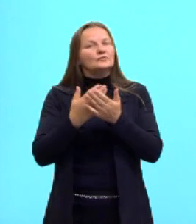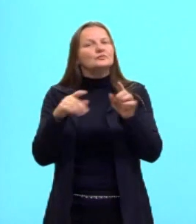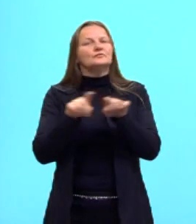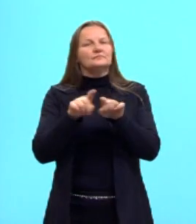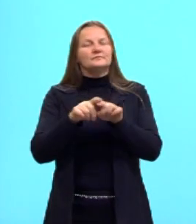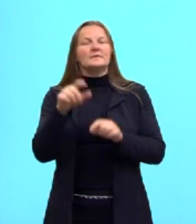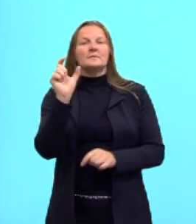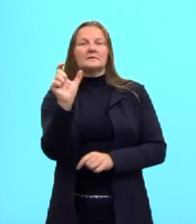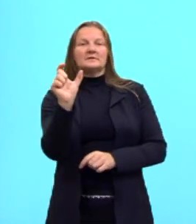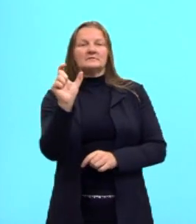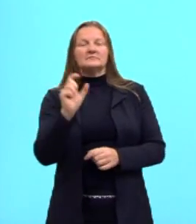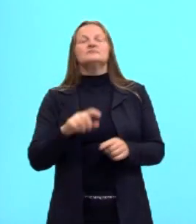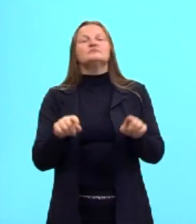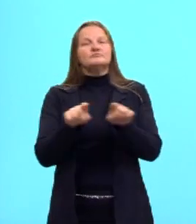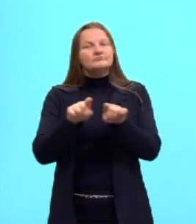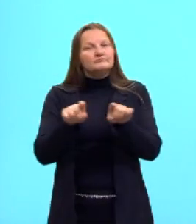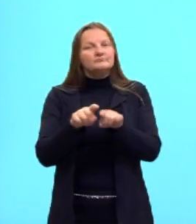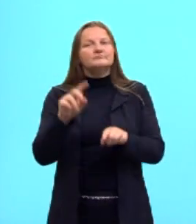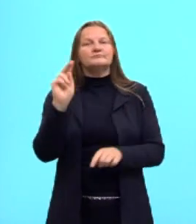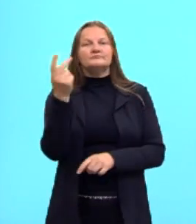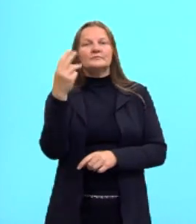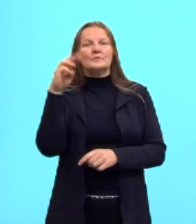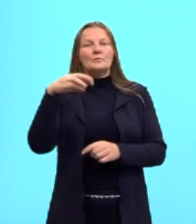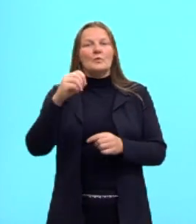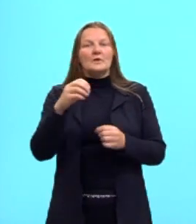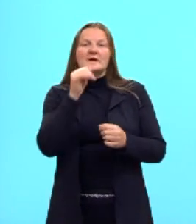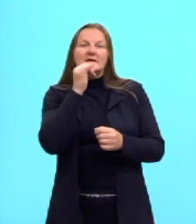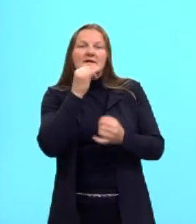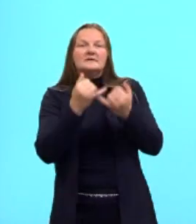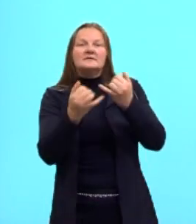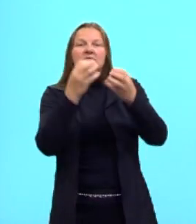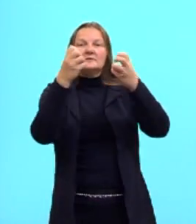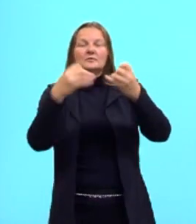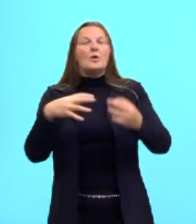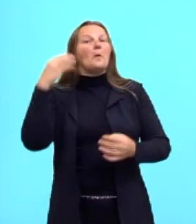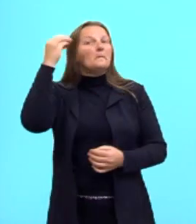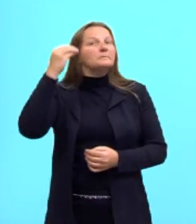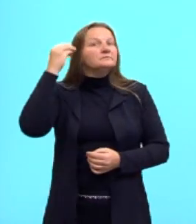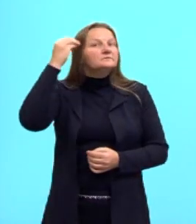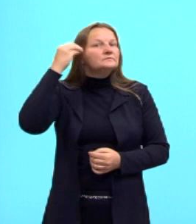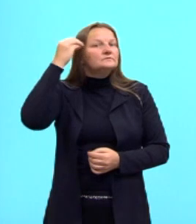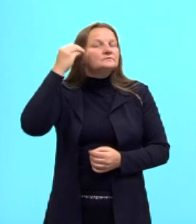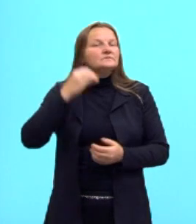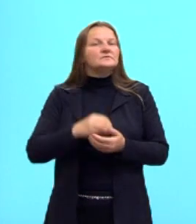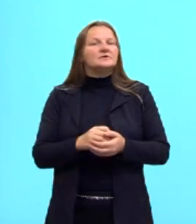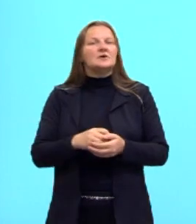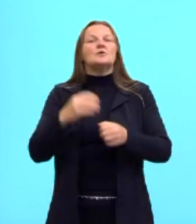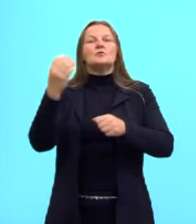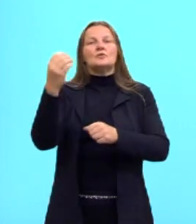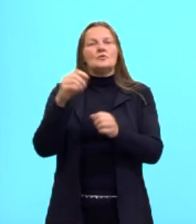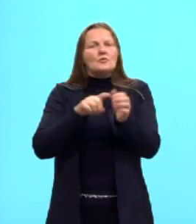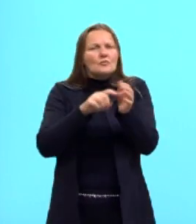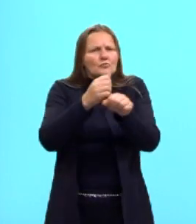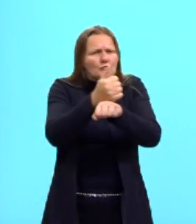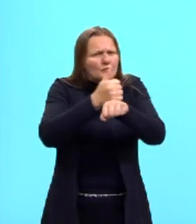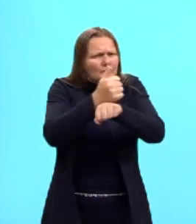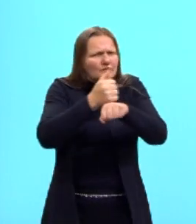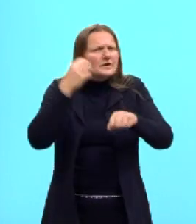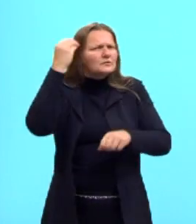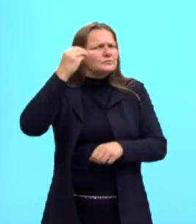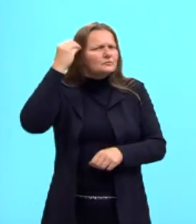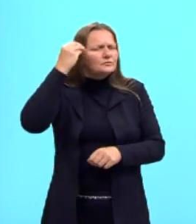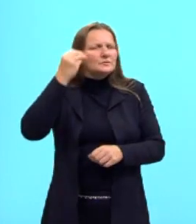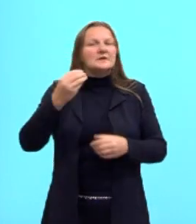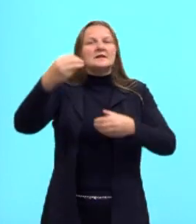aí a palavra humor. por exemplo, a psicologia. Porque dentro da psicologia, o